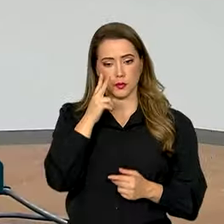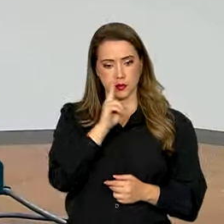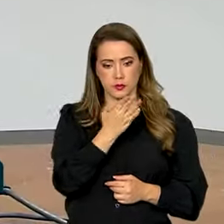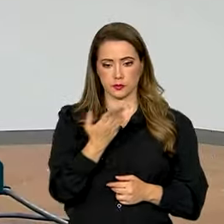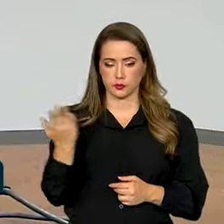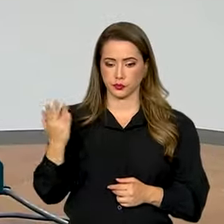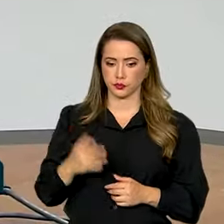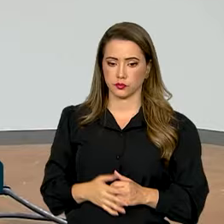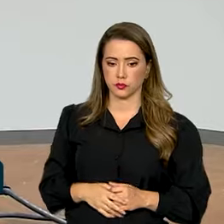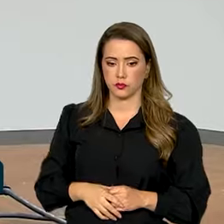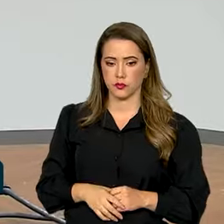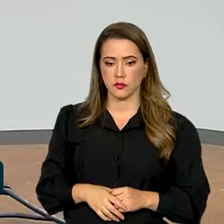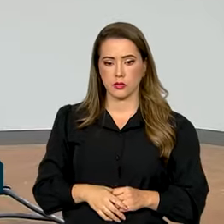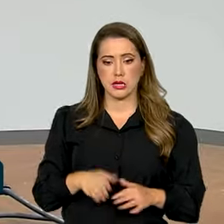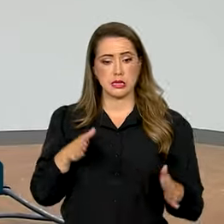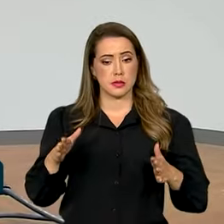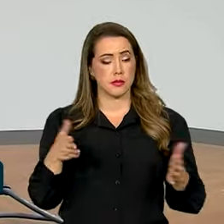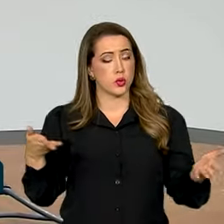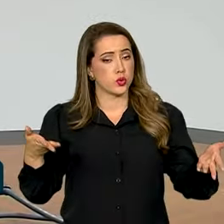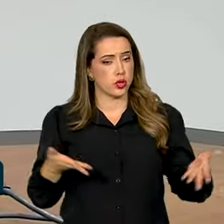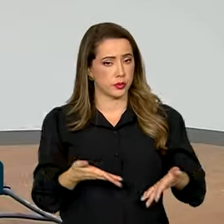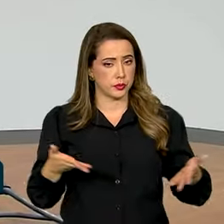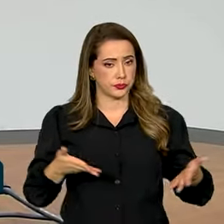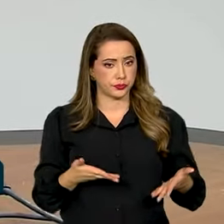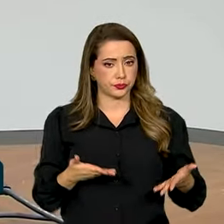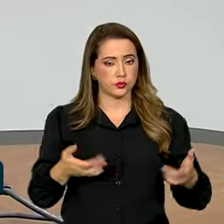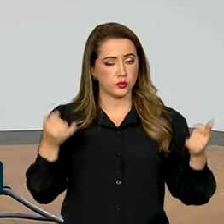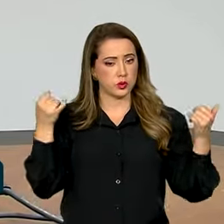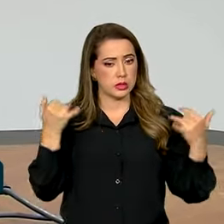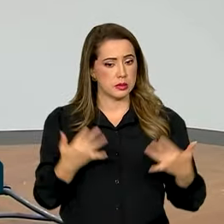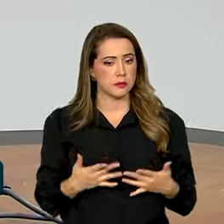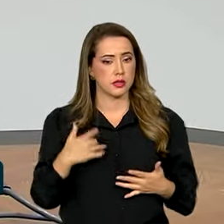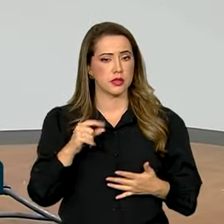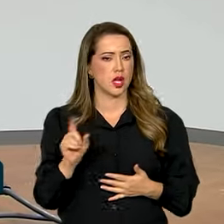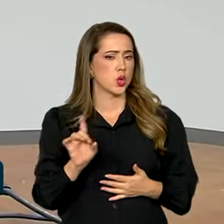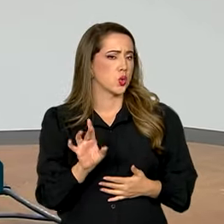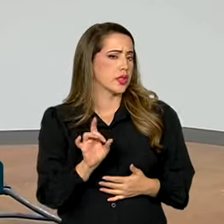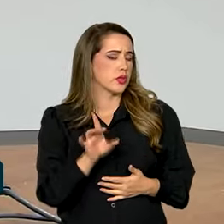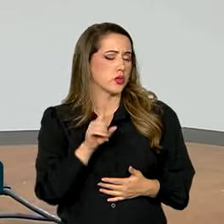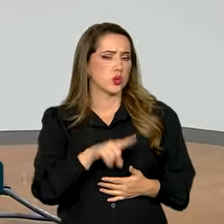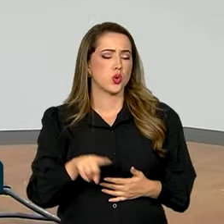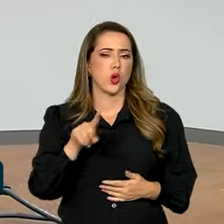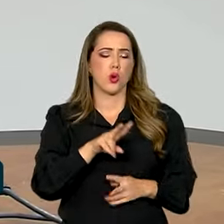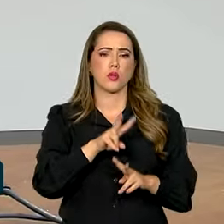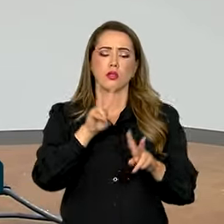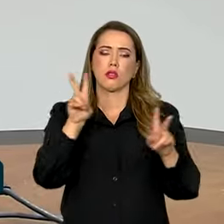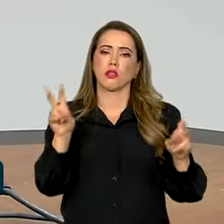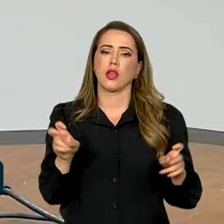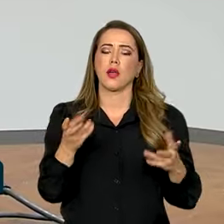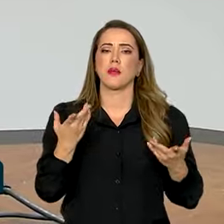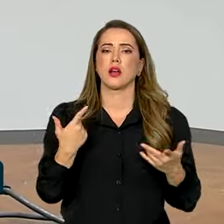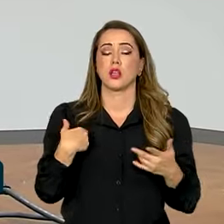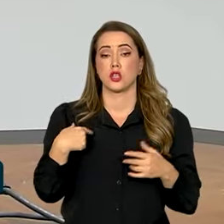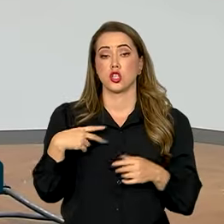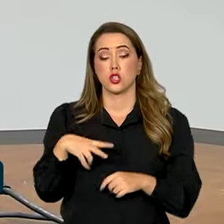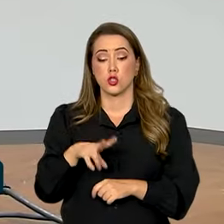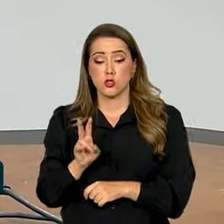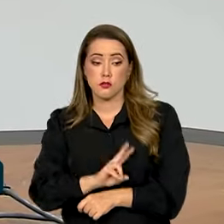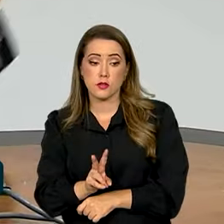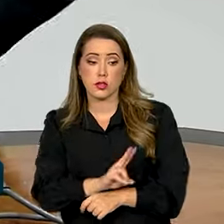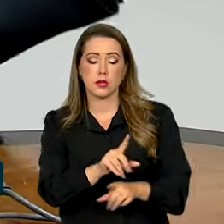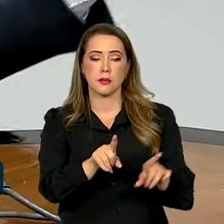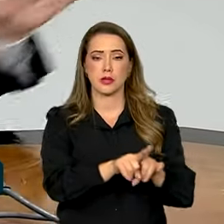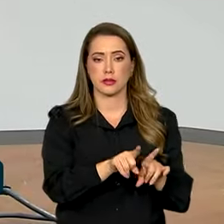Essa fase atual visa não apenas essa questão da ostensividade, mas,